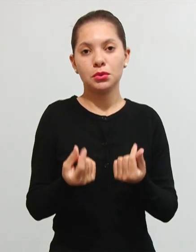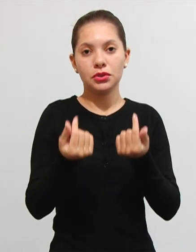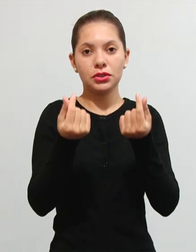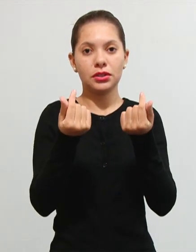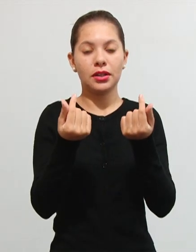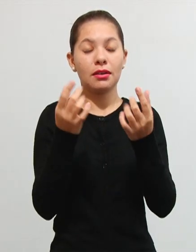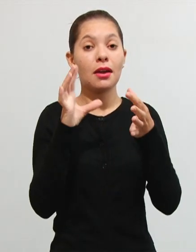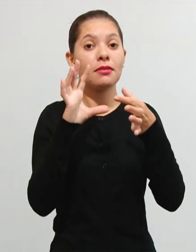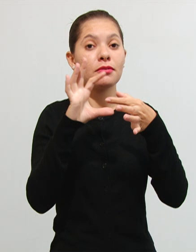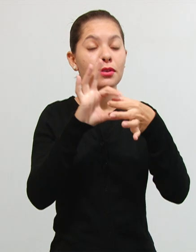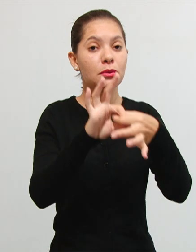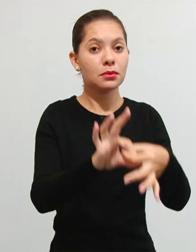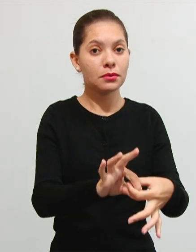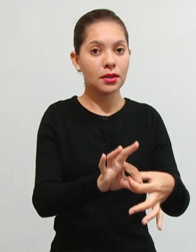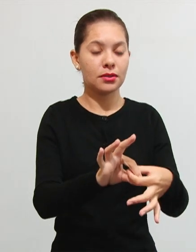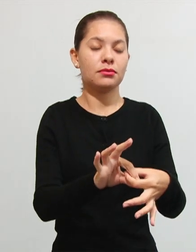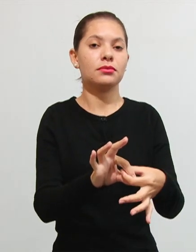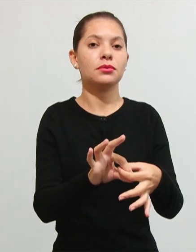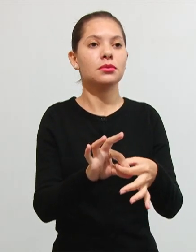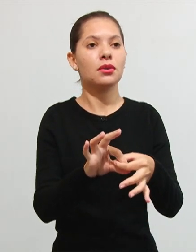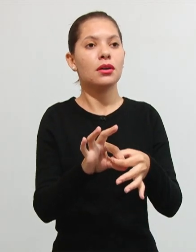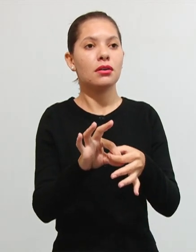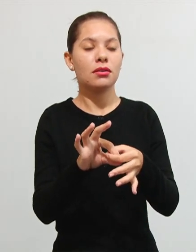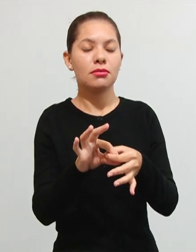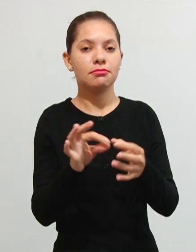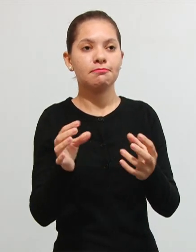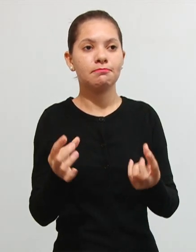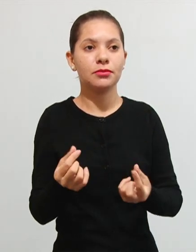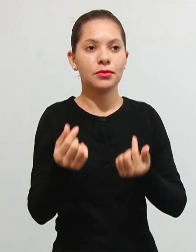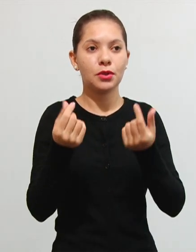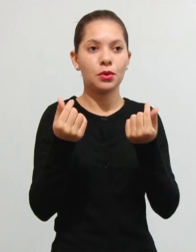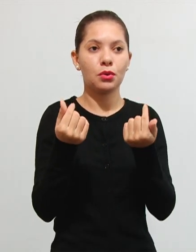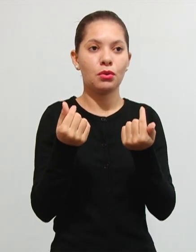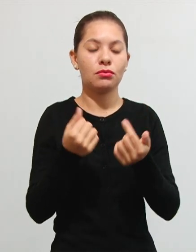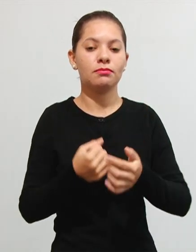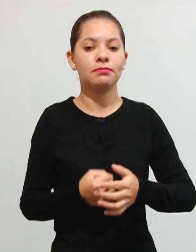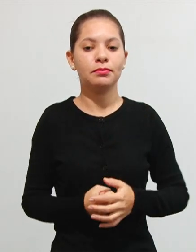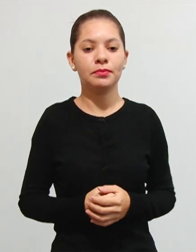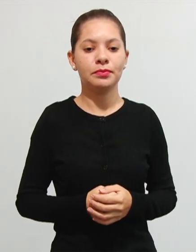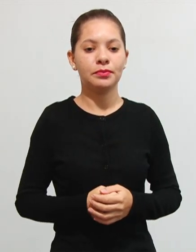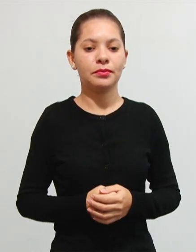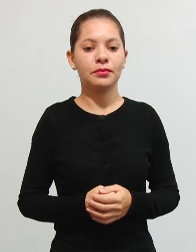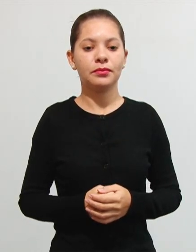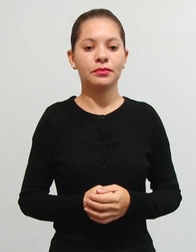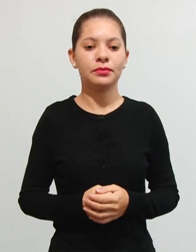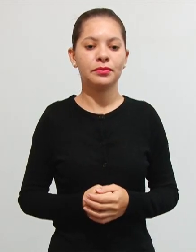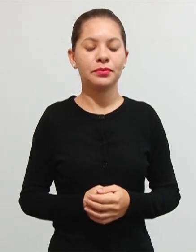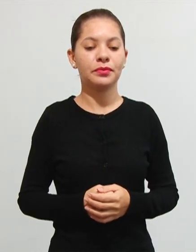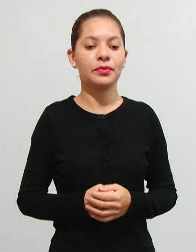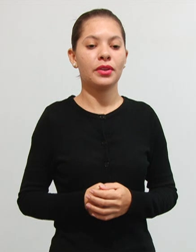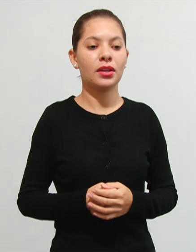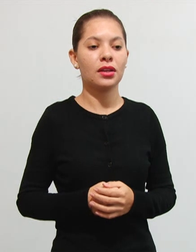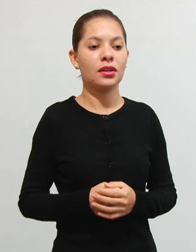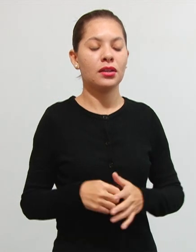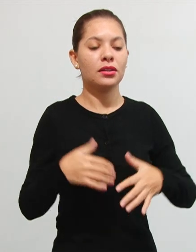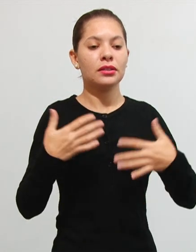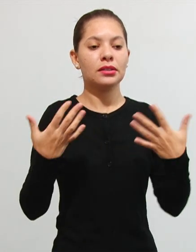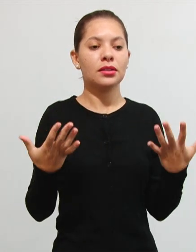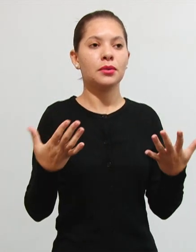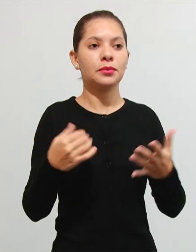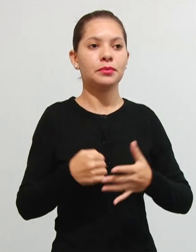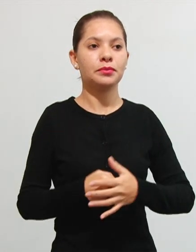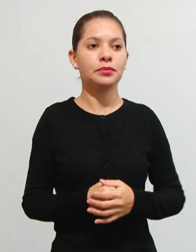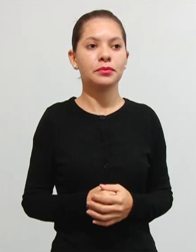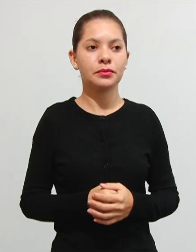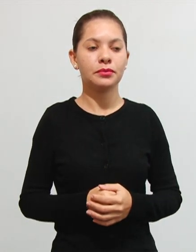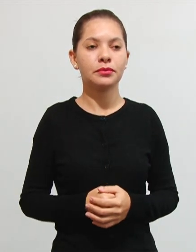vinculada à despesa que fundamentou a sua instituição ou seja se ele for